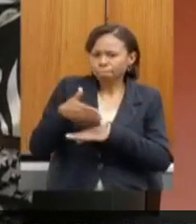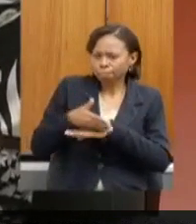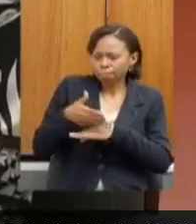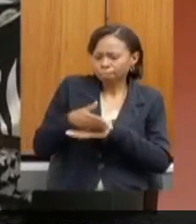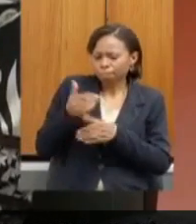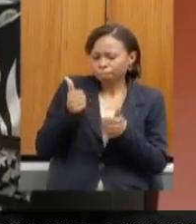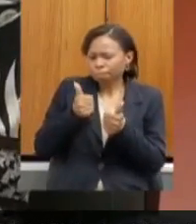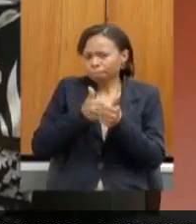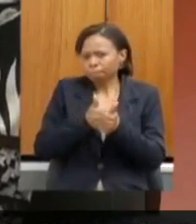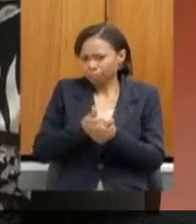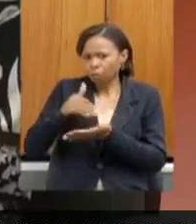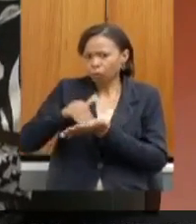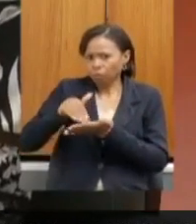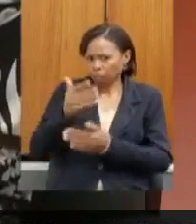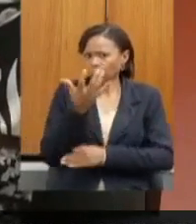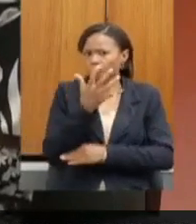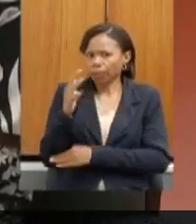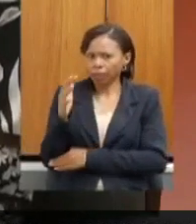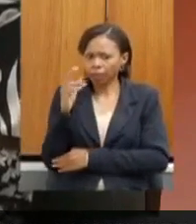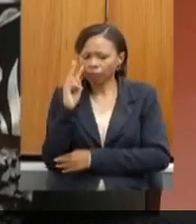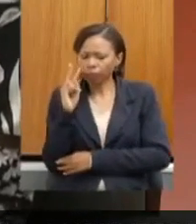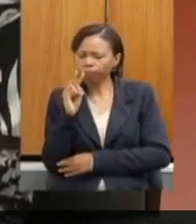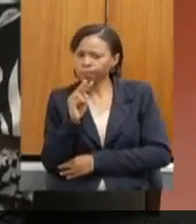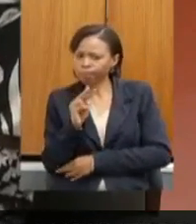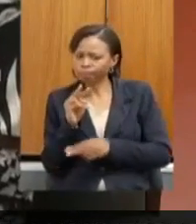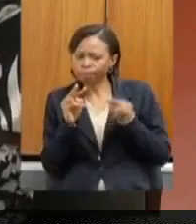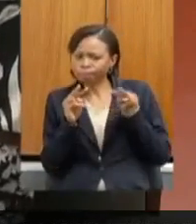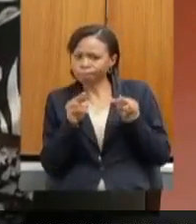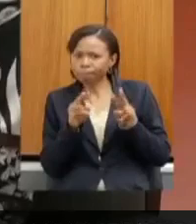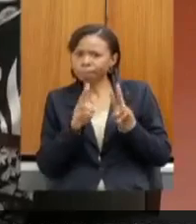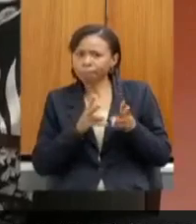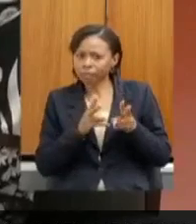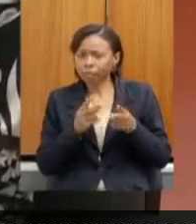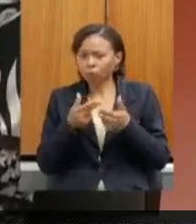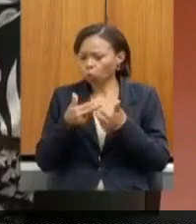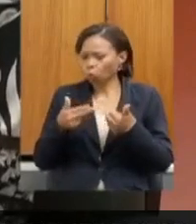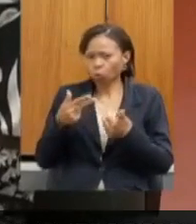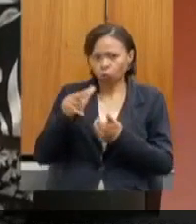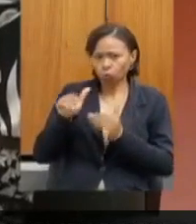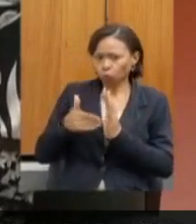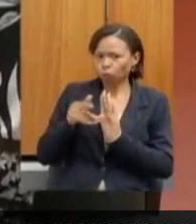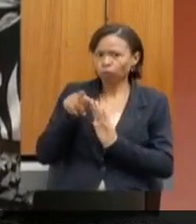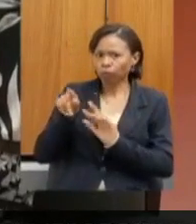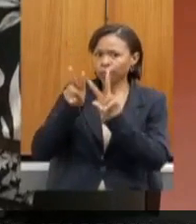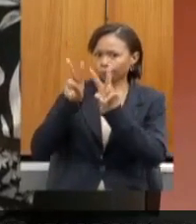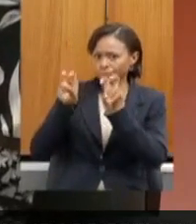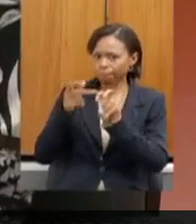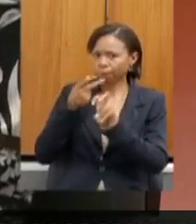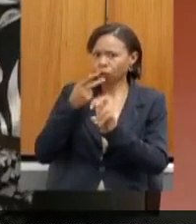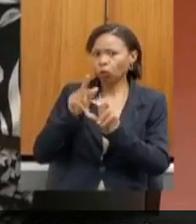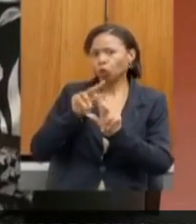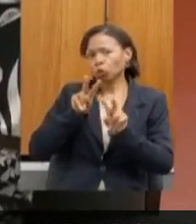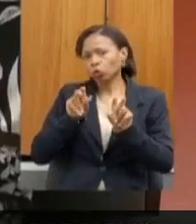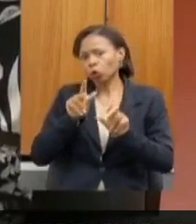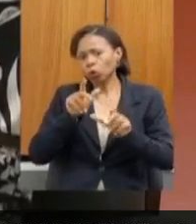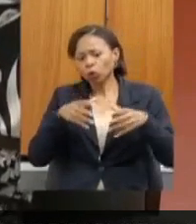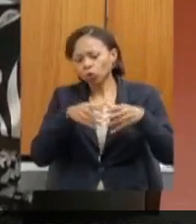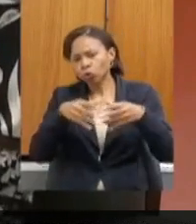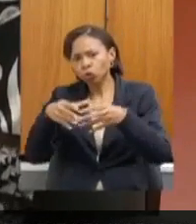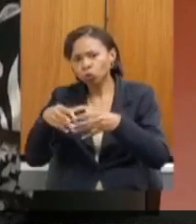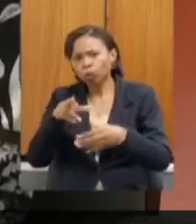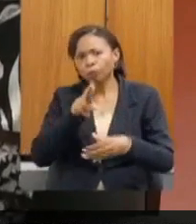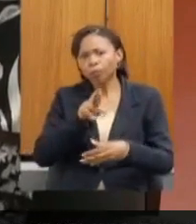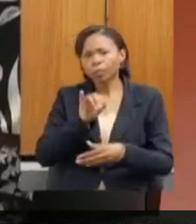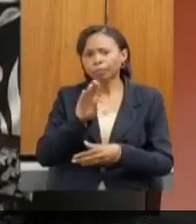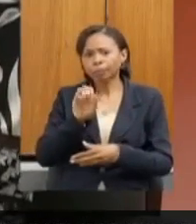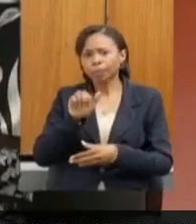por essa secretaria, atentando a todas as questões que a senhora aqui coloca, das populações ribeirinhas,